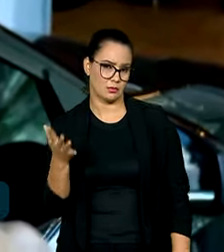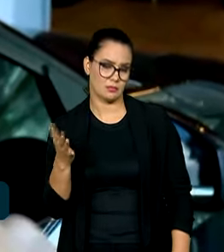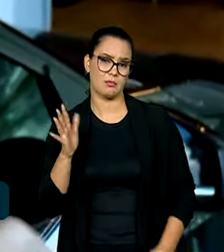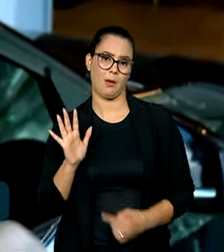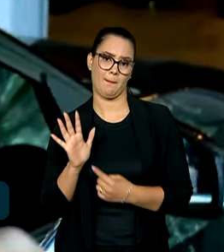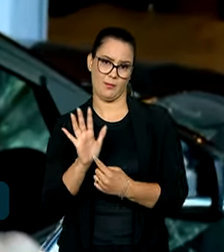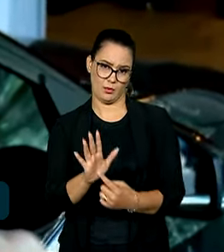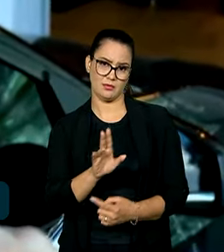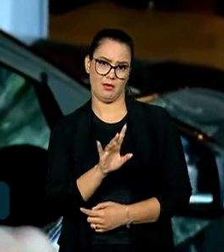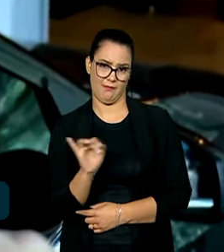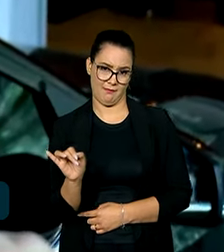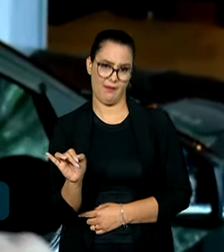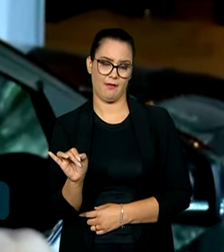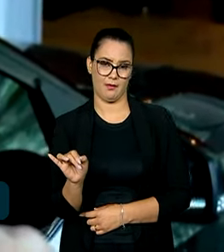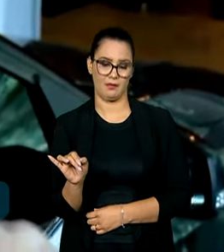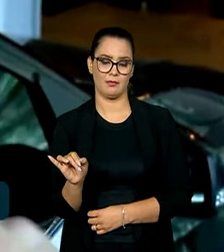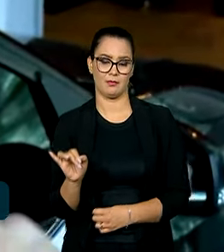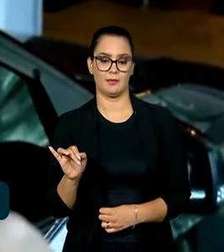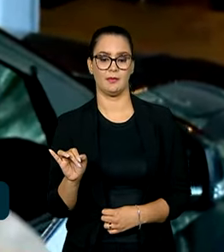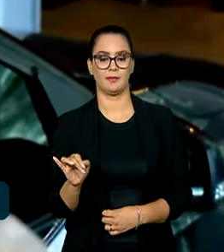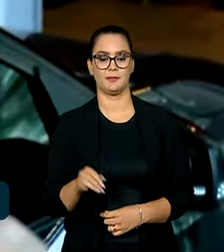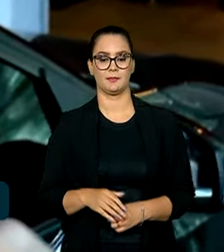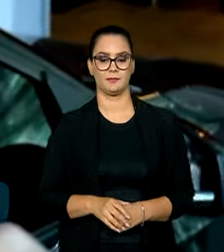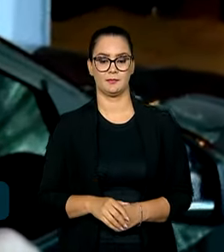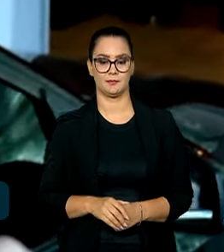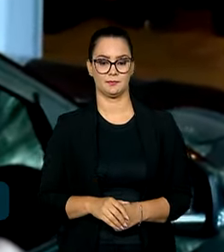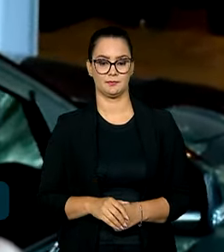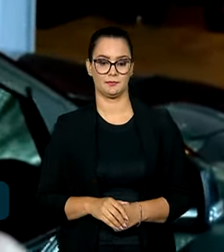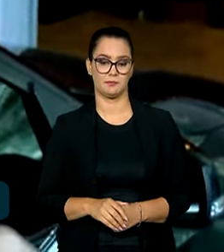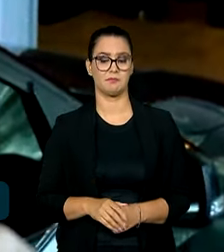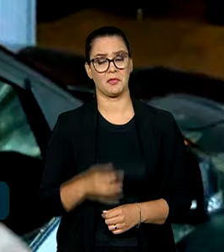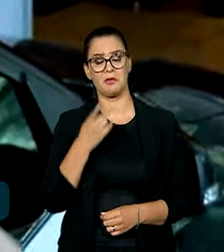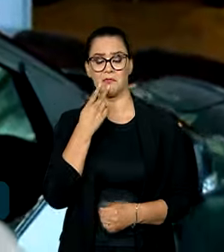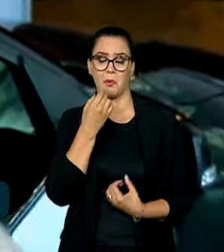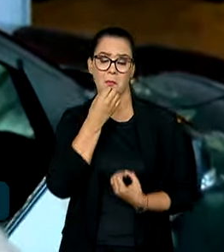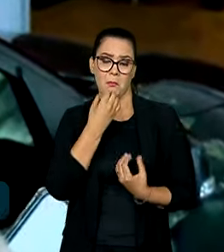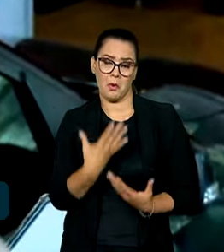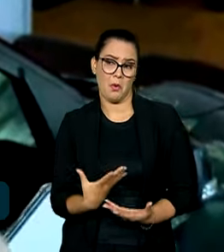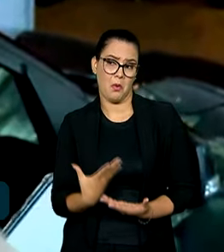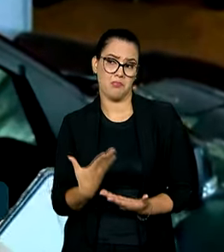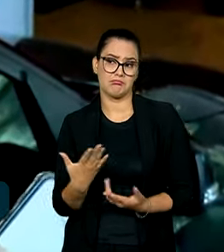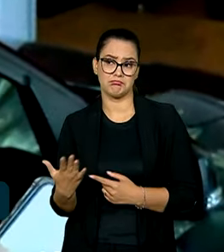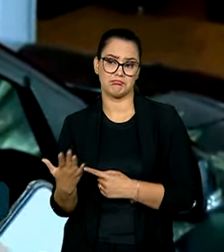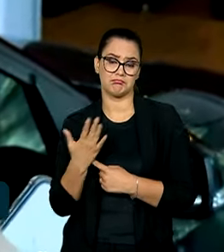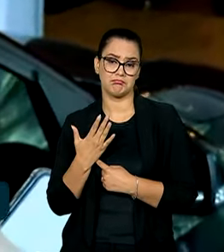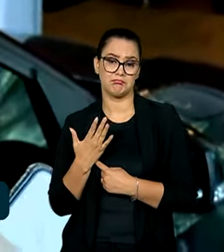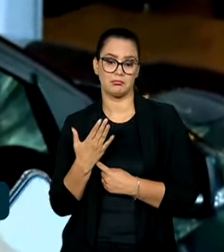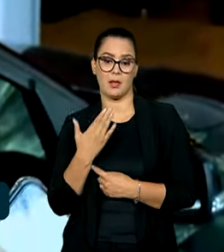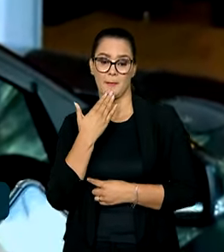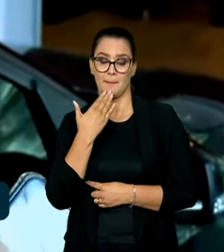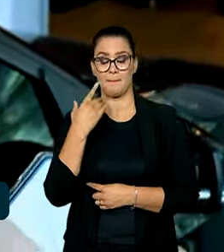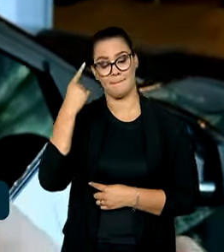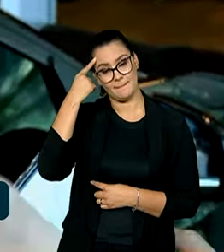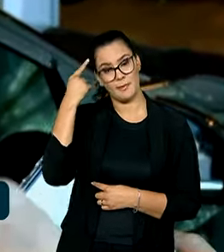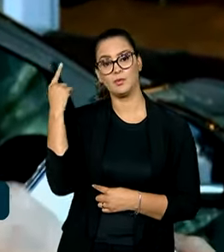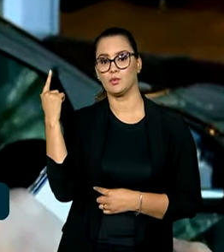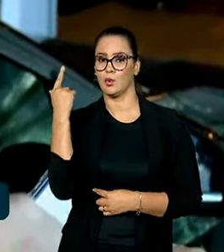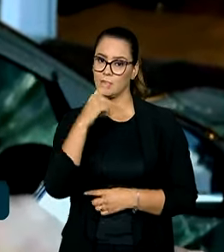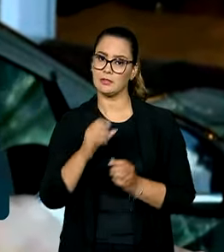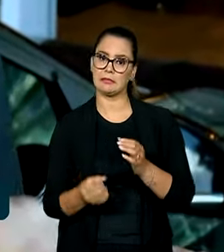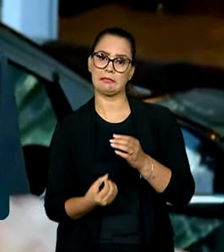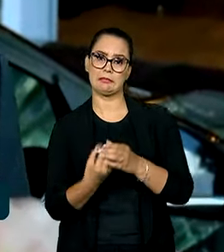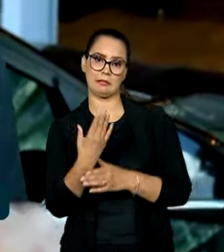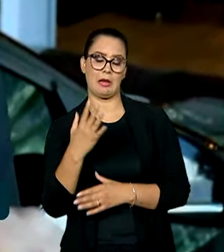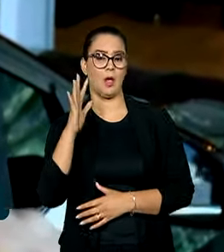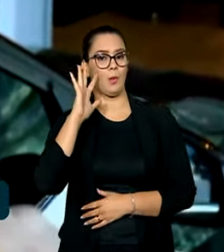apresentar. não manifestou, achou simpática a solução e eu penso que nós vamos conseguir construir uma